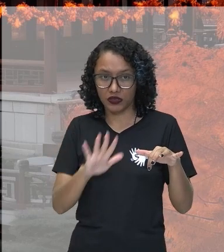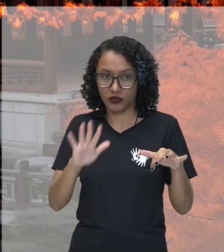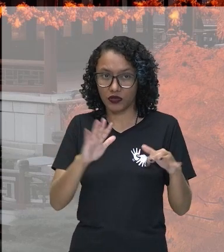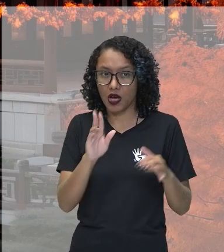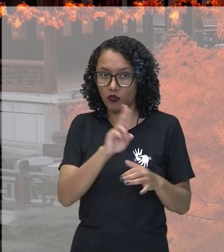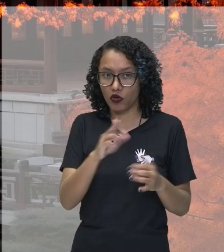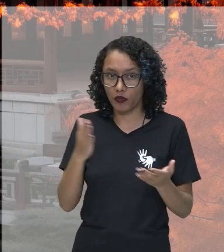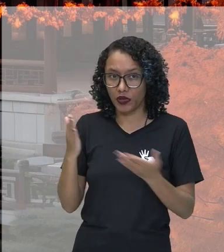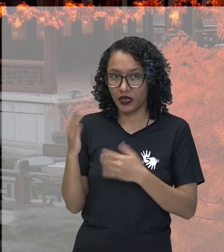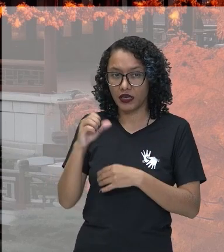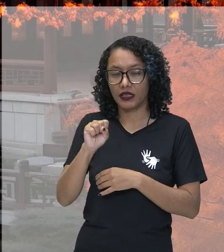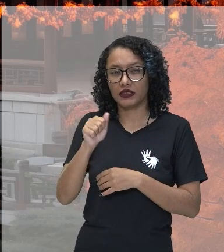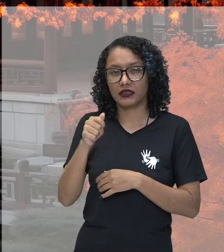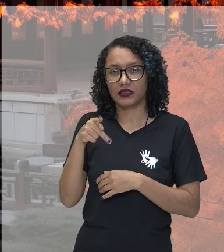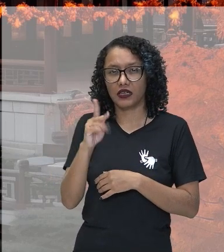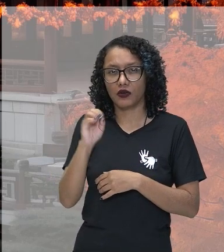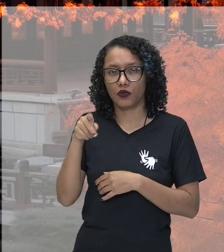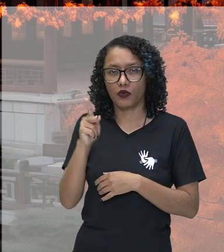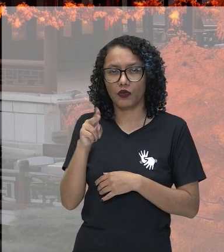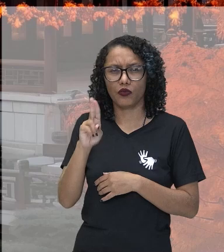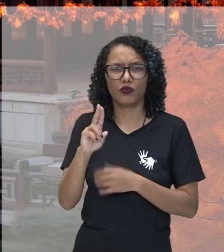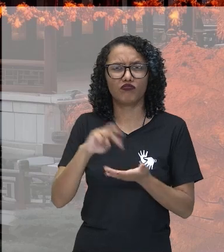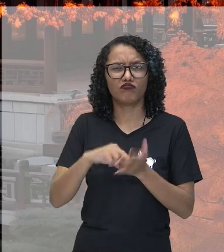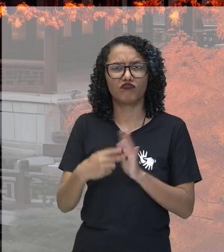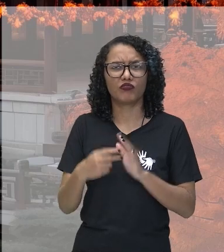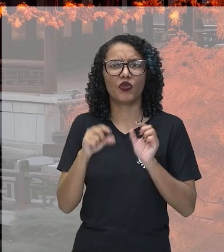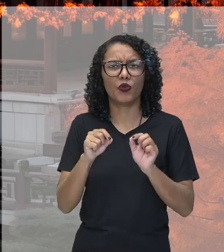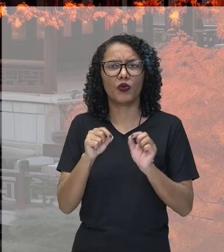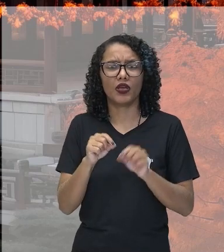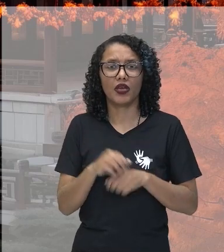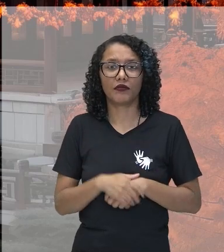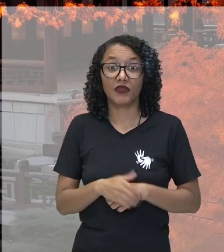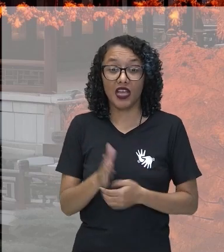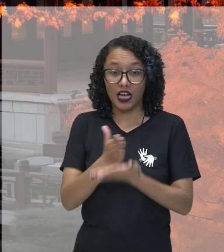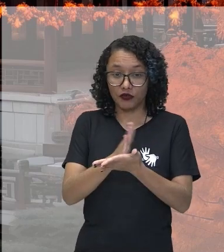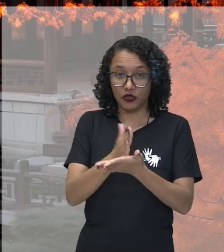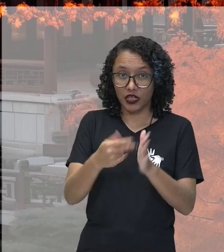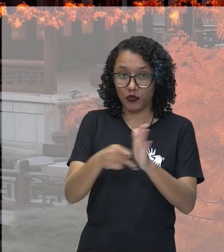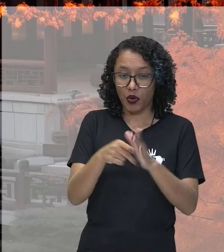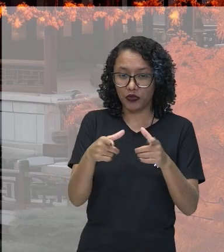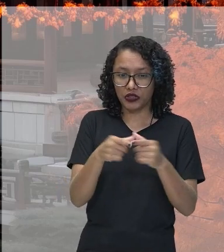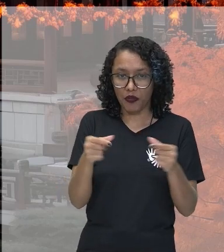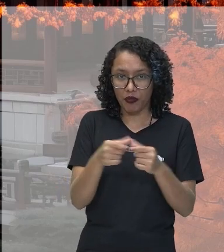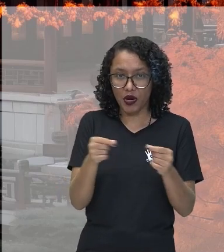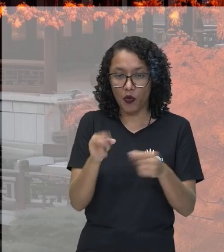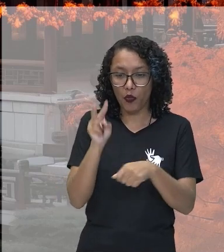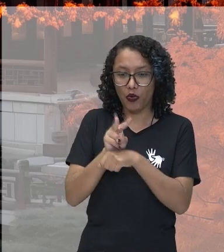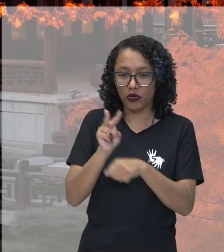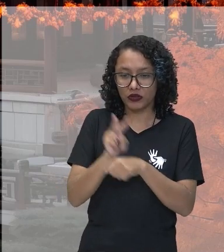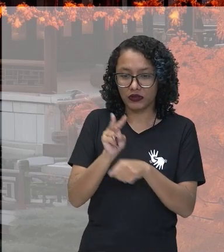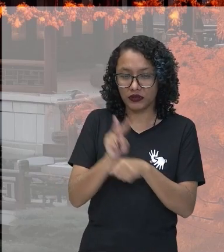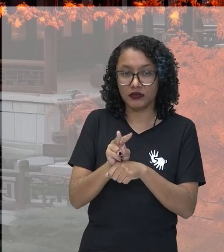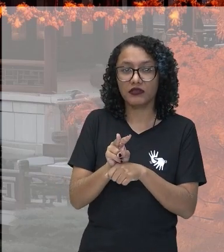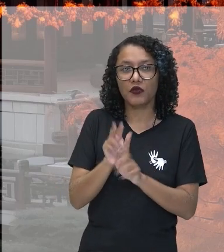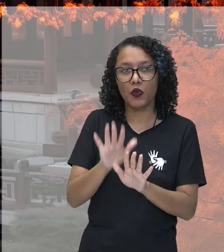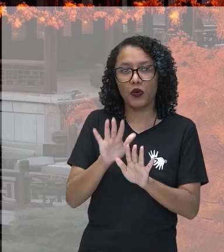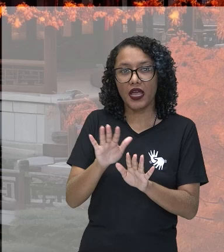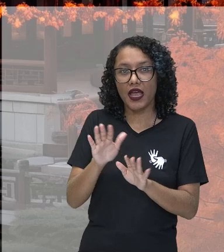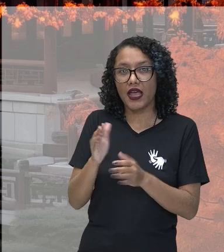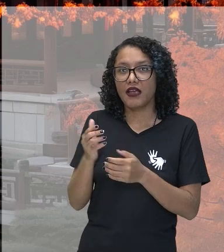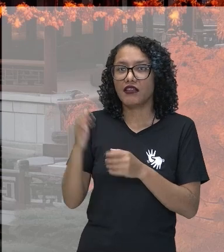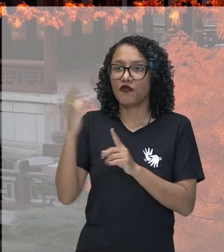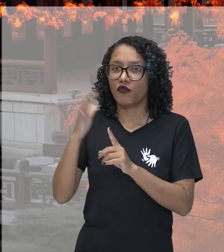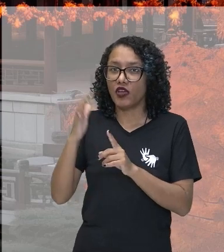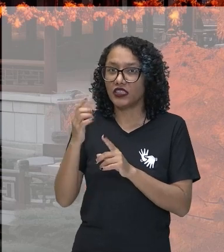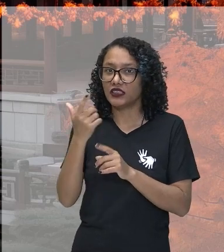O que seria isso? Seria, justamente, a proteção das fronteiras japonesas em relação à interferência estrangeira.